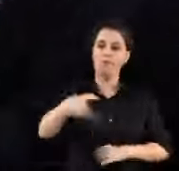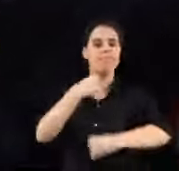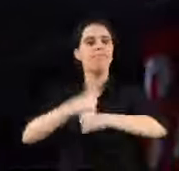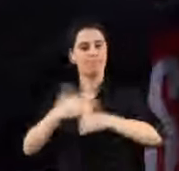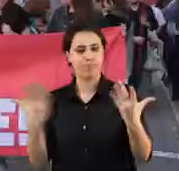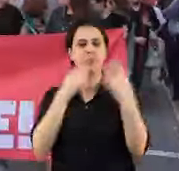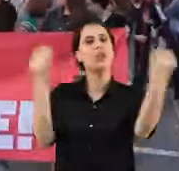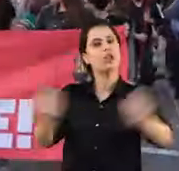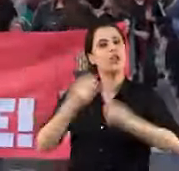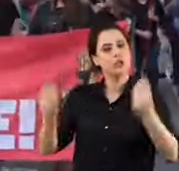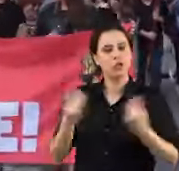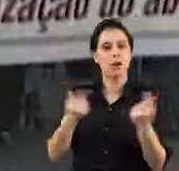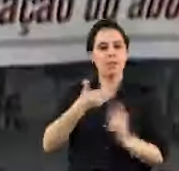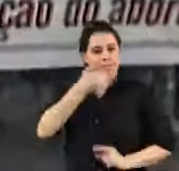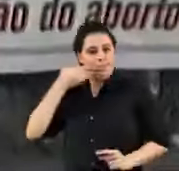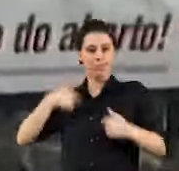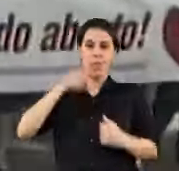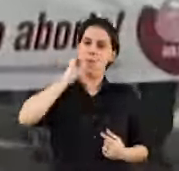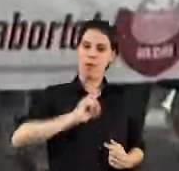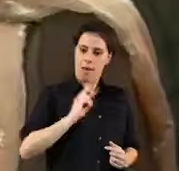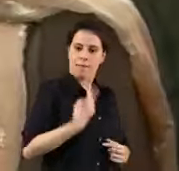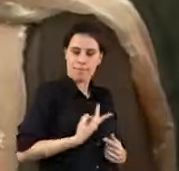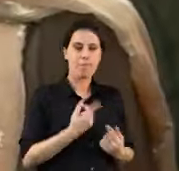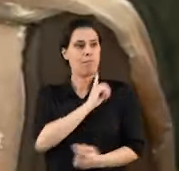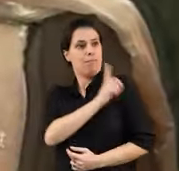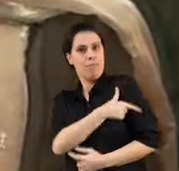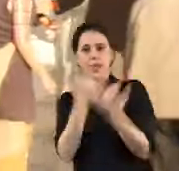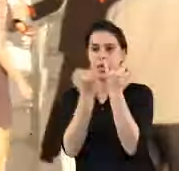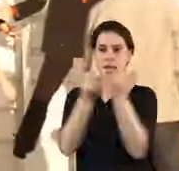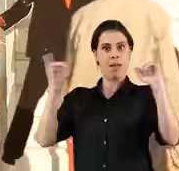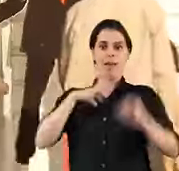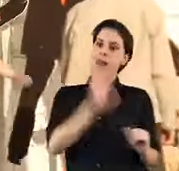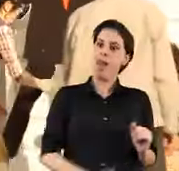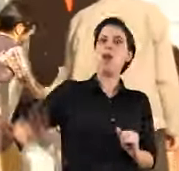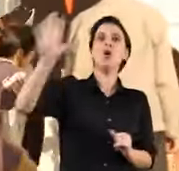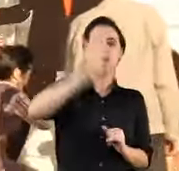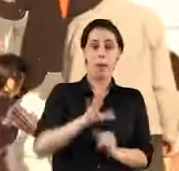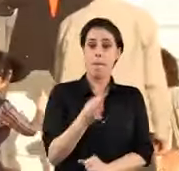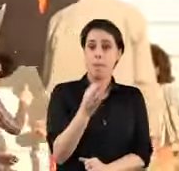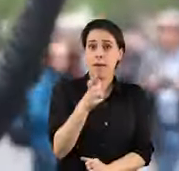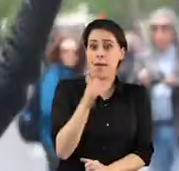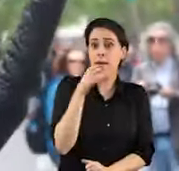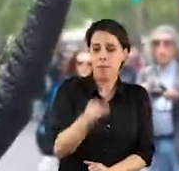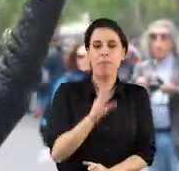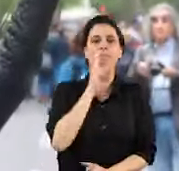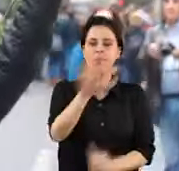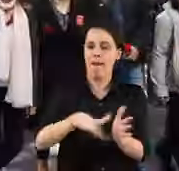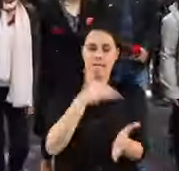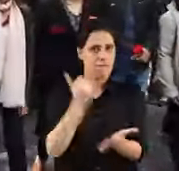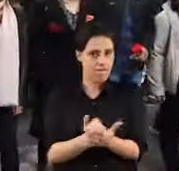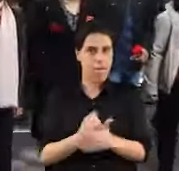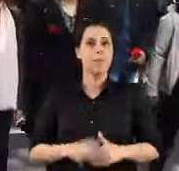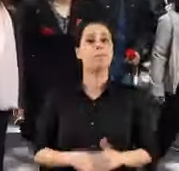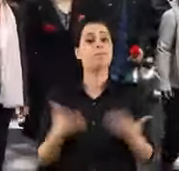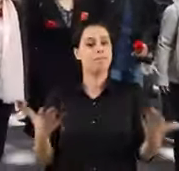trabalhadores, dos jovens, pela emancipação da mulher, pela soberania e independência nacionais, o PCP respondeu à